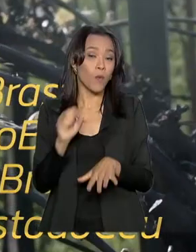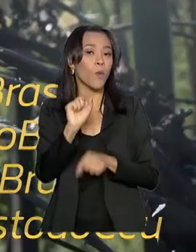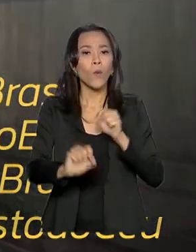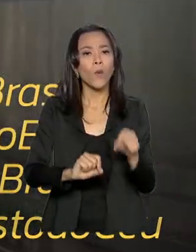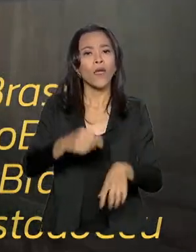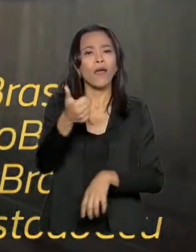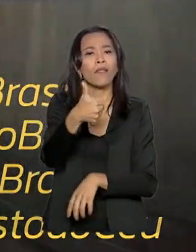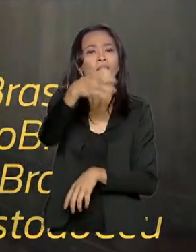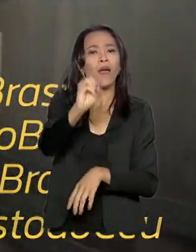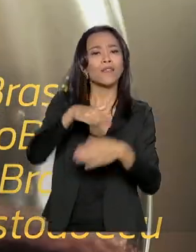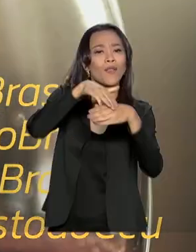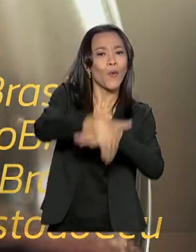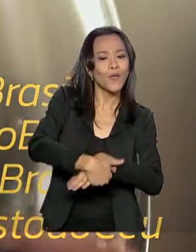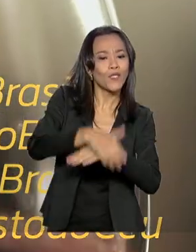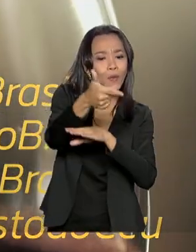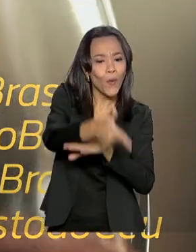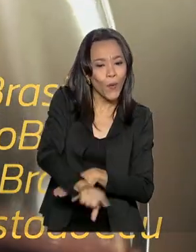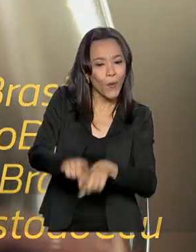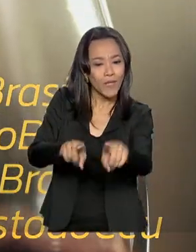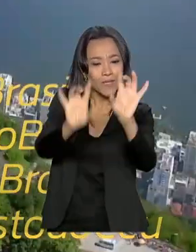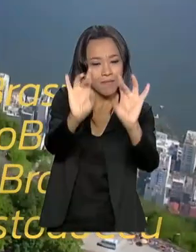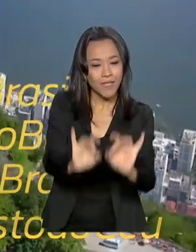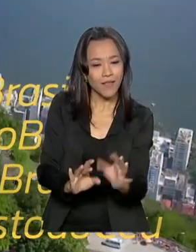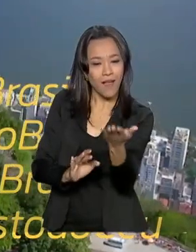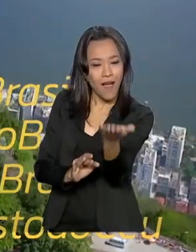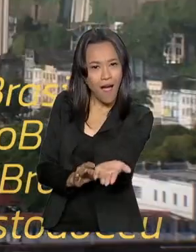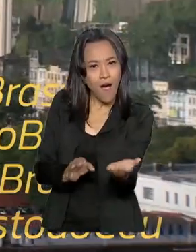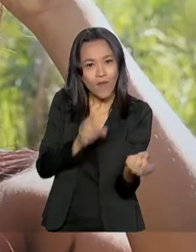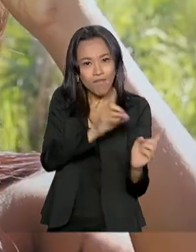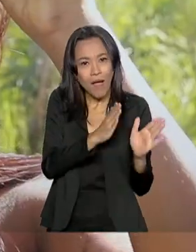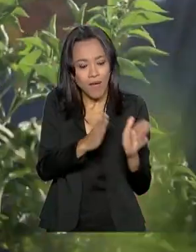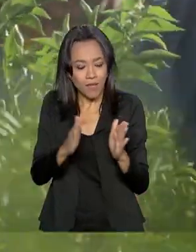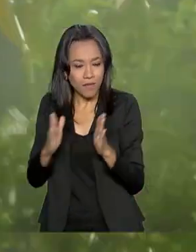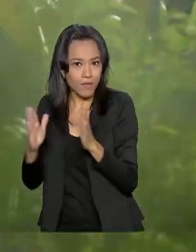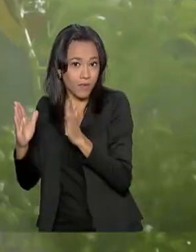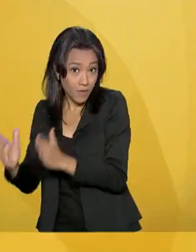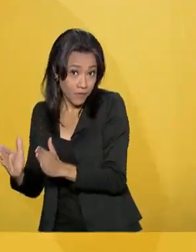semana, a partir das 10h da noite, uma grade especial a cada dia.